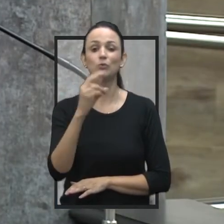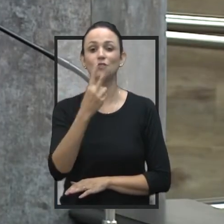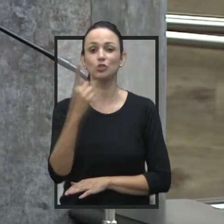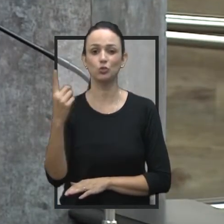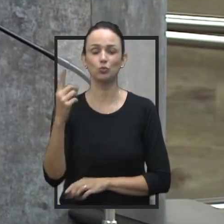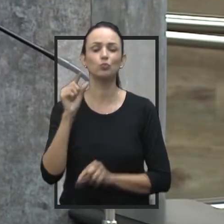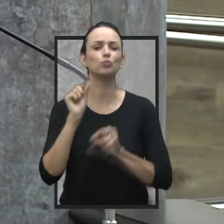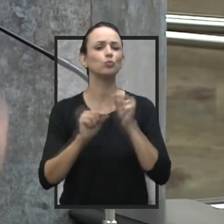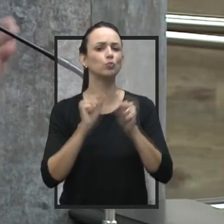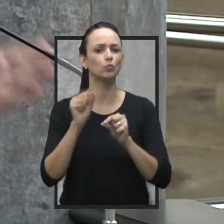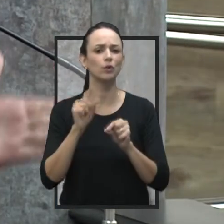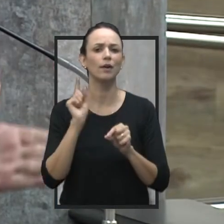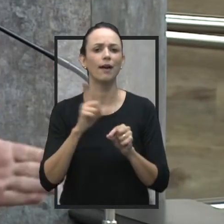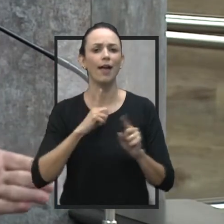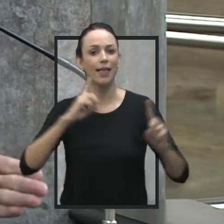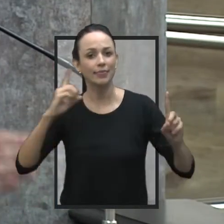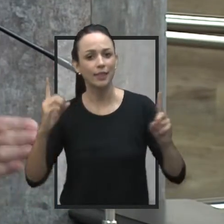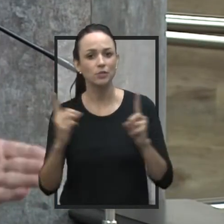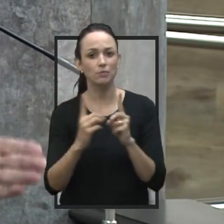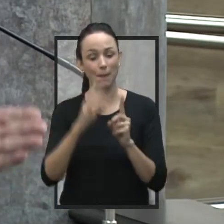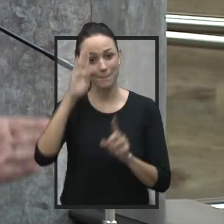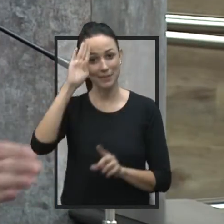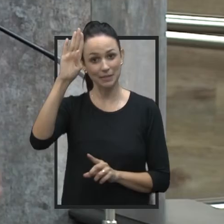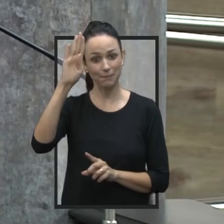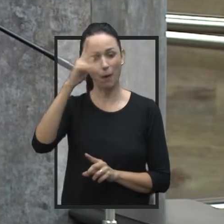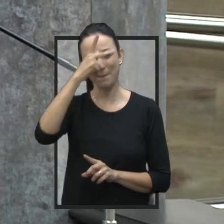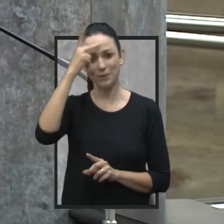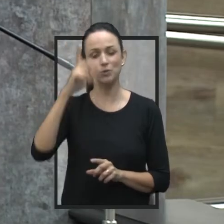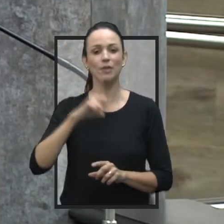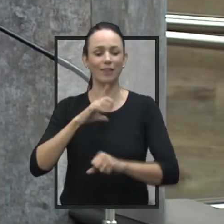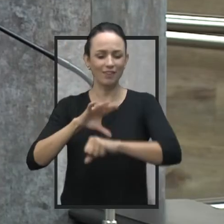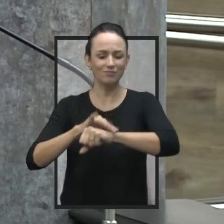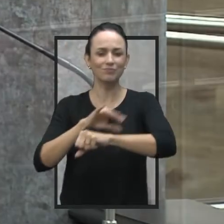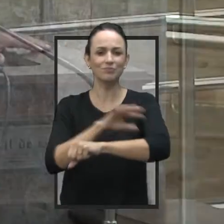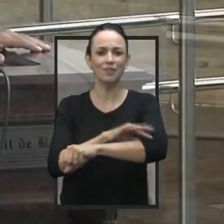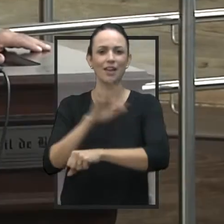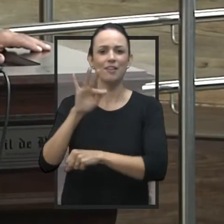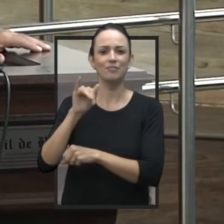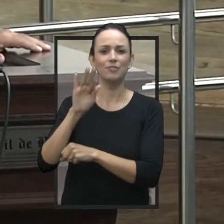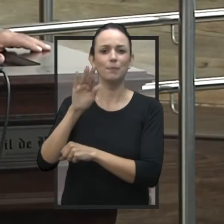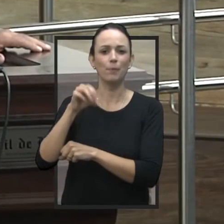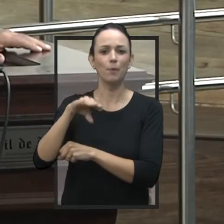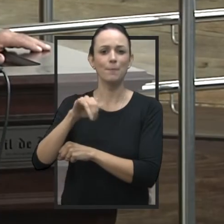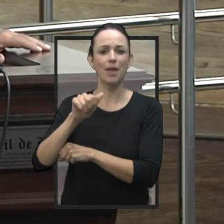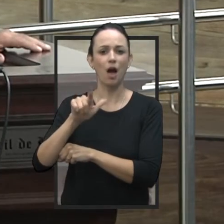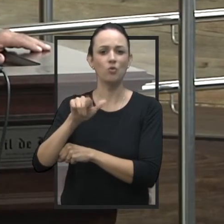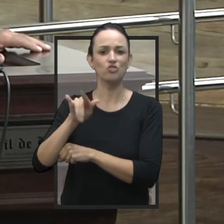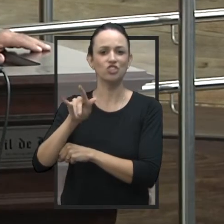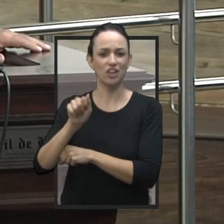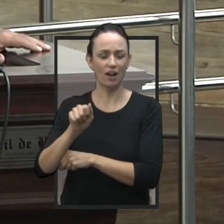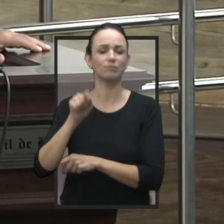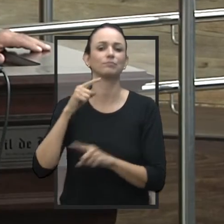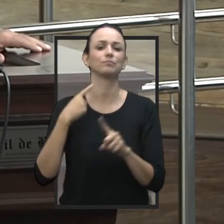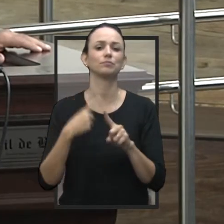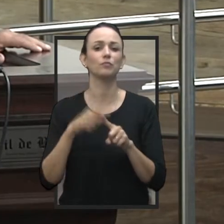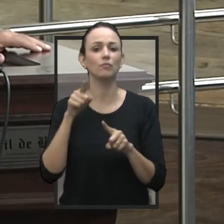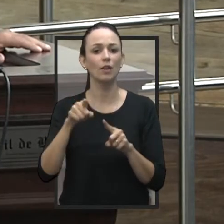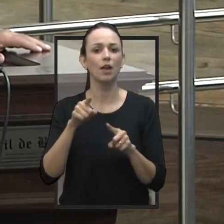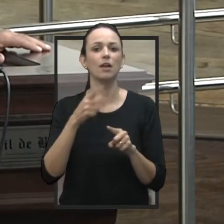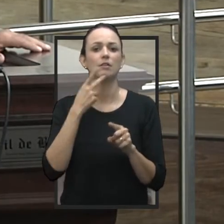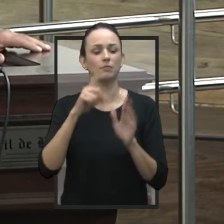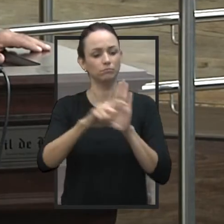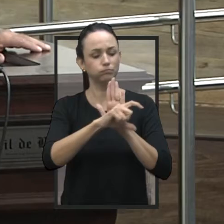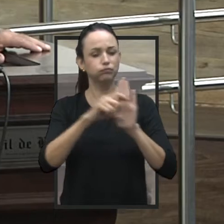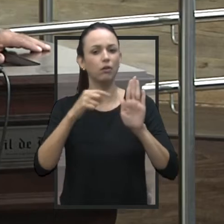2021, que dispõe sobre atendimento preferencial às pessoas com fibromialgia. O documento prevê a